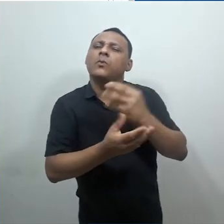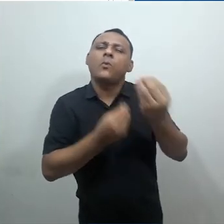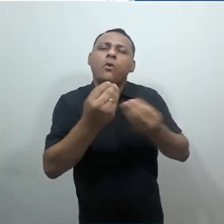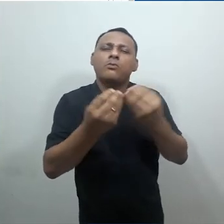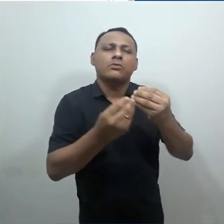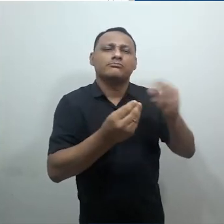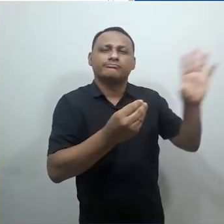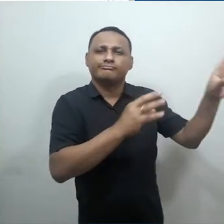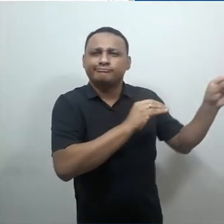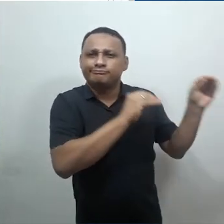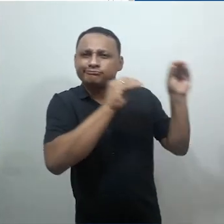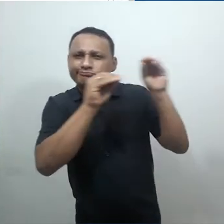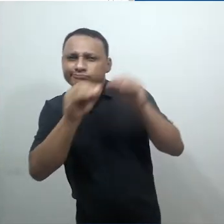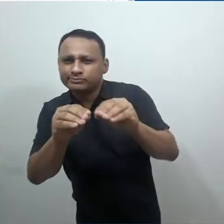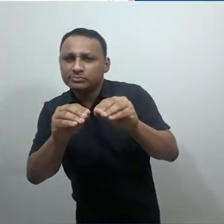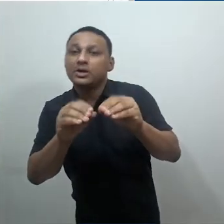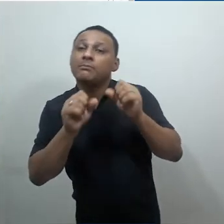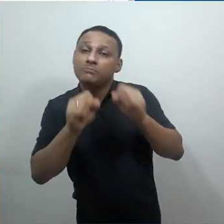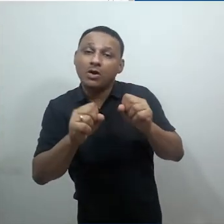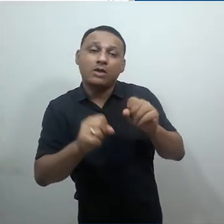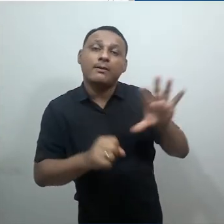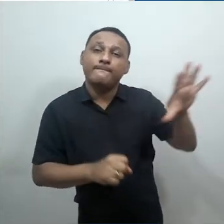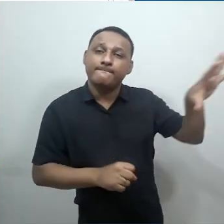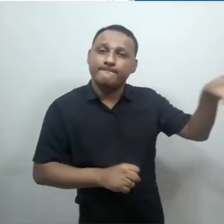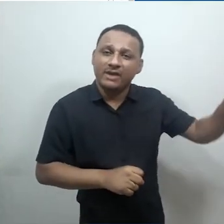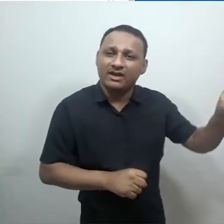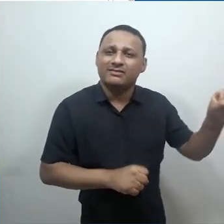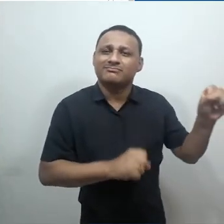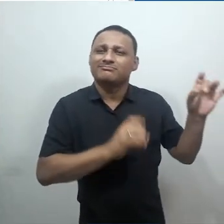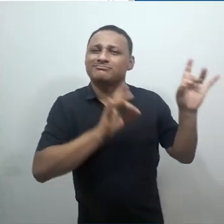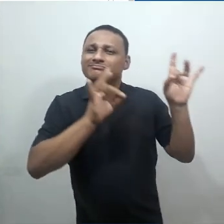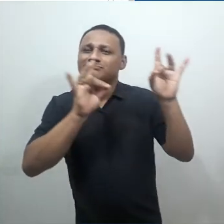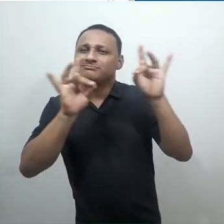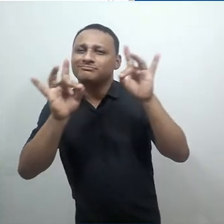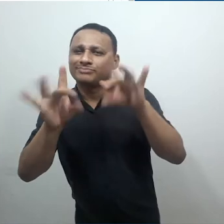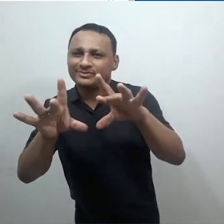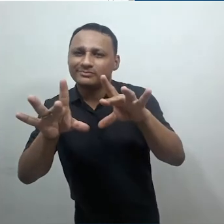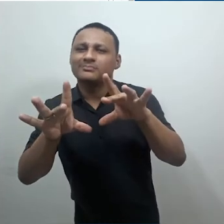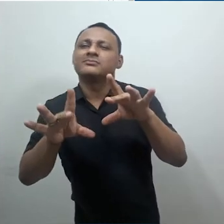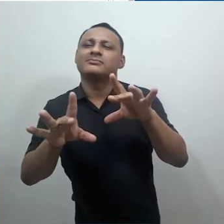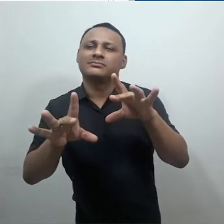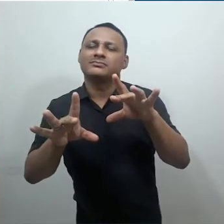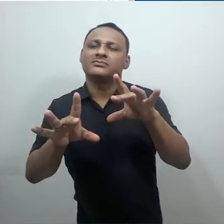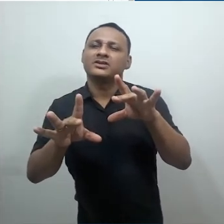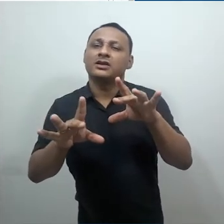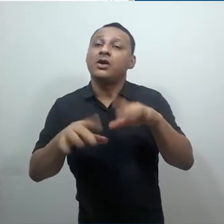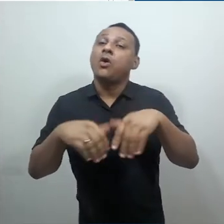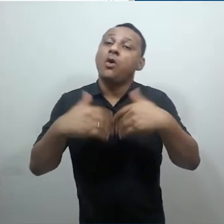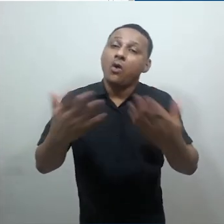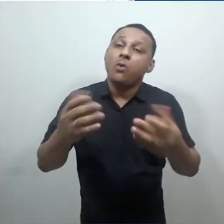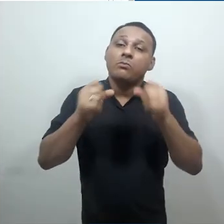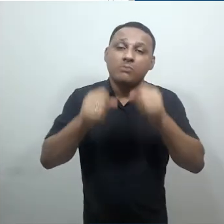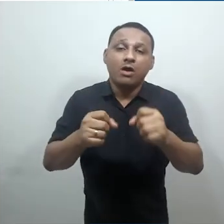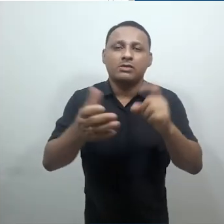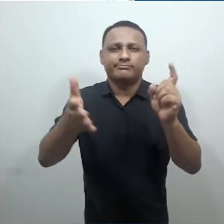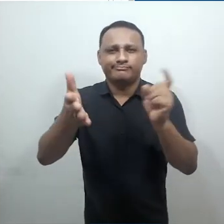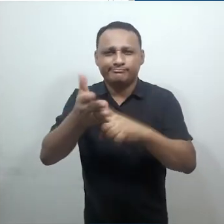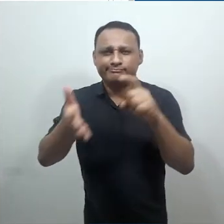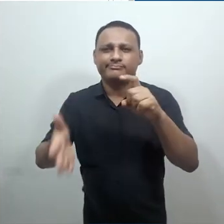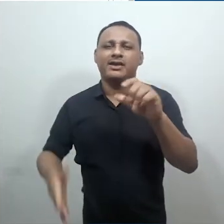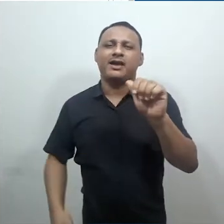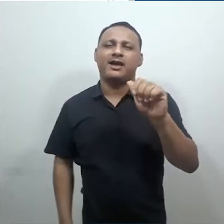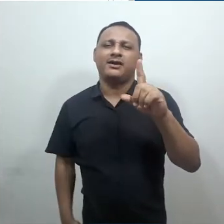arquivos, podemos arrastar e soltar os arquivos sobre a caixa de arquivos. Ou podemos clicar sobre o botão